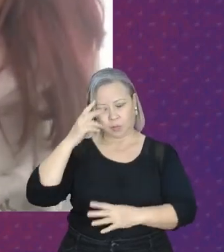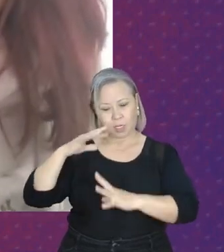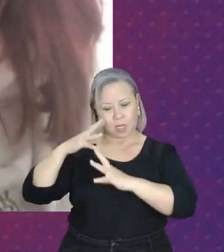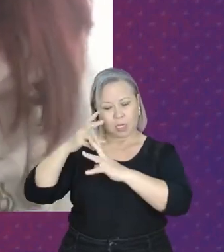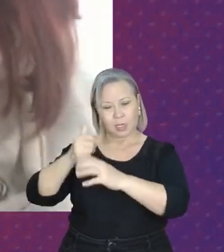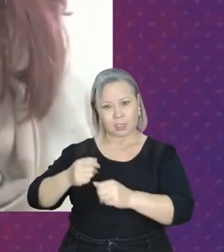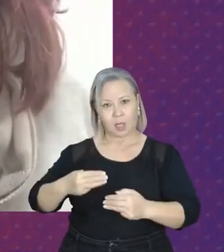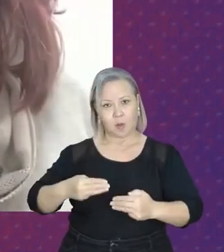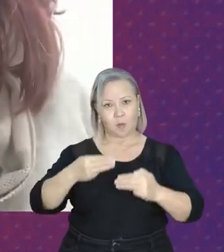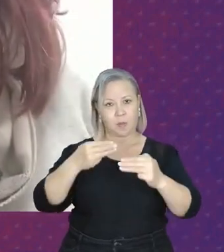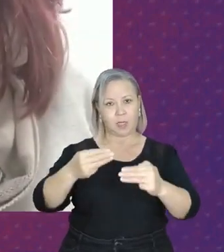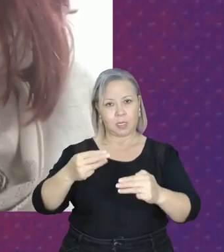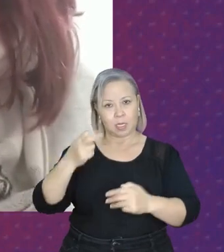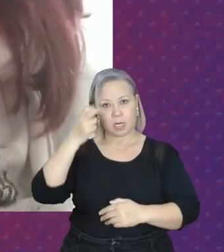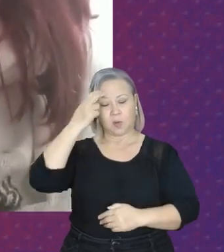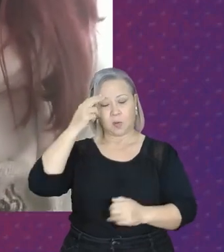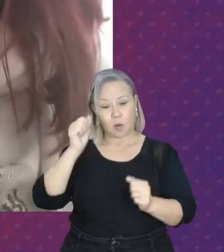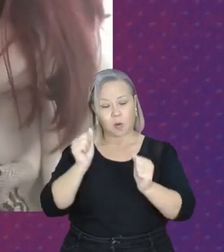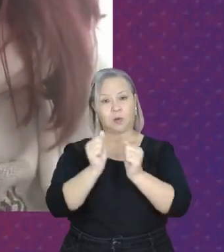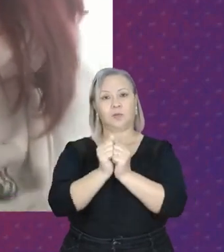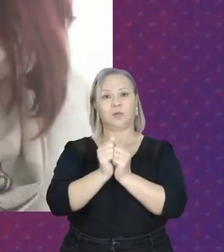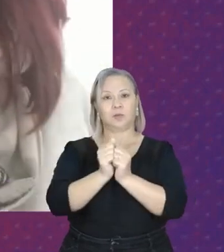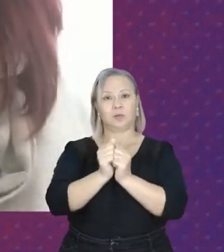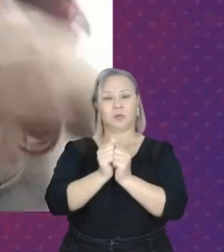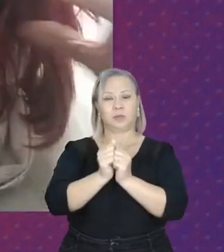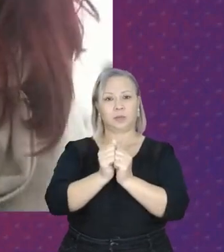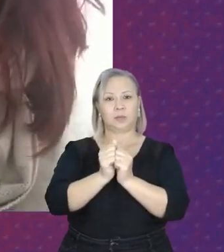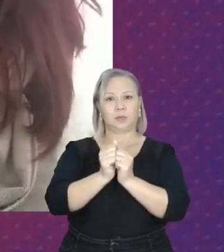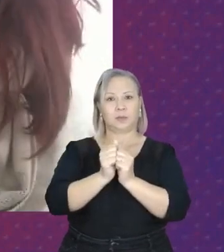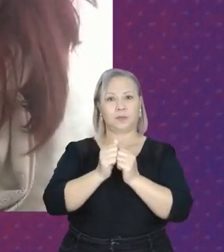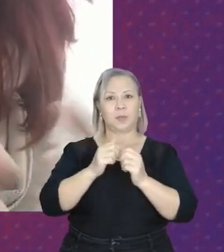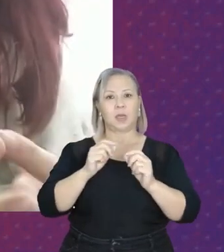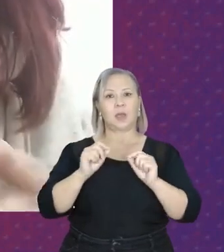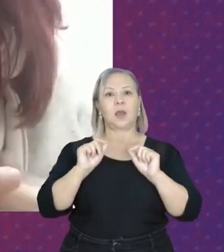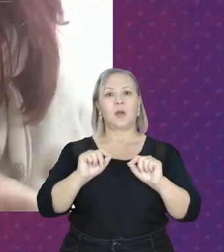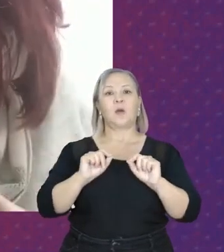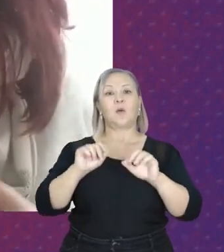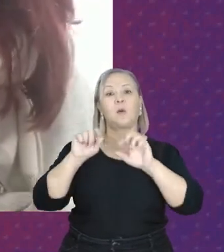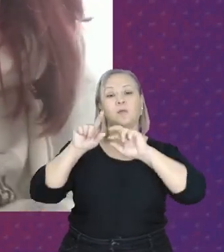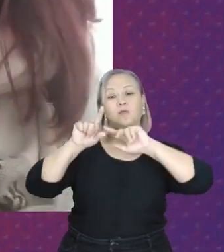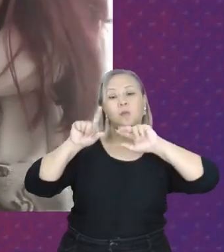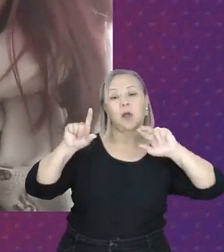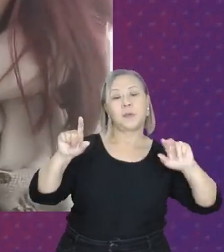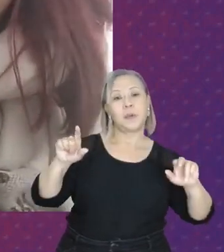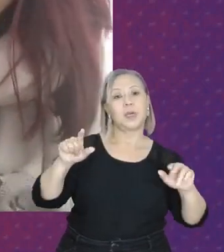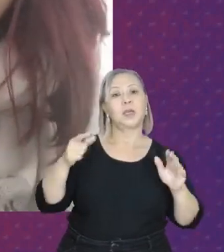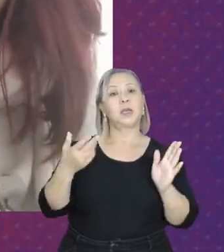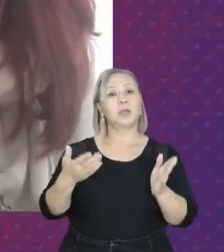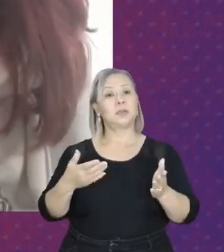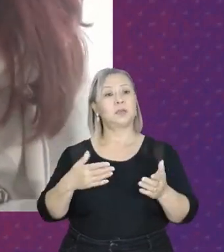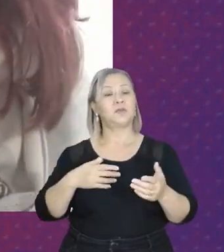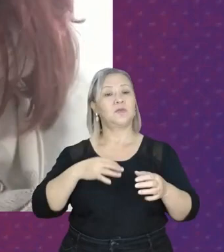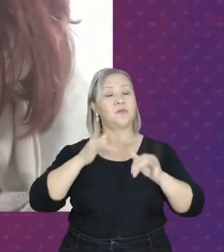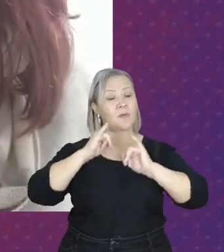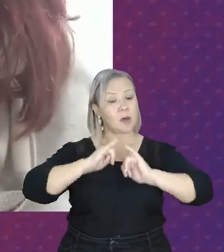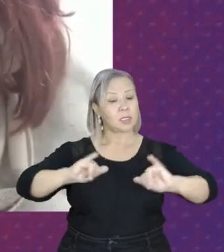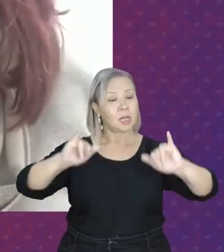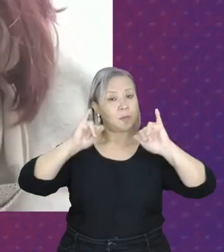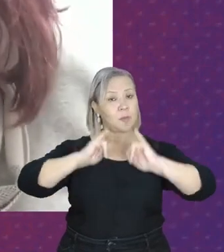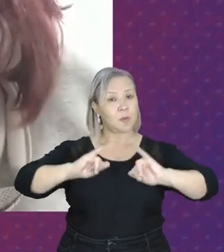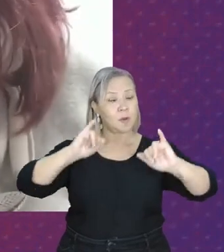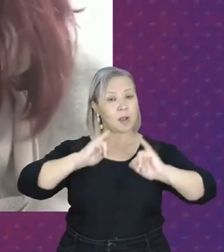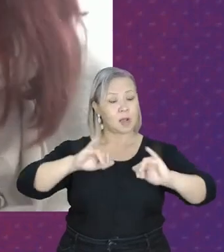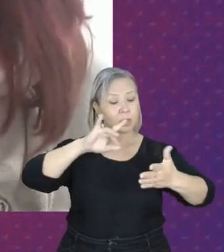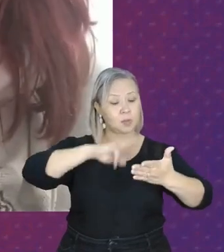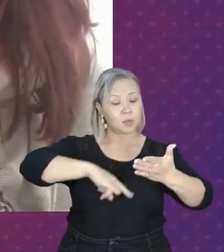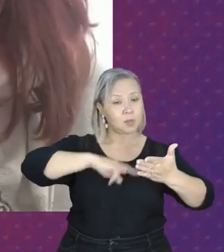Ministério da Cultura e junto com a mídia, fazer abordagens em propagandas e documentários